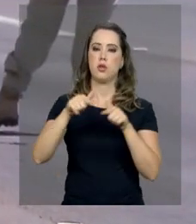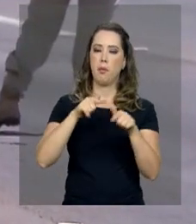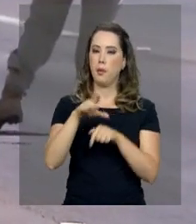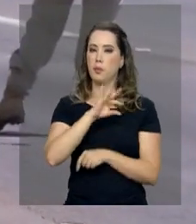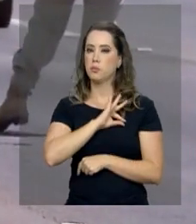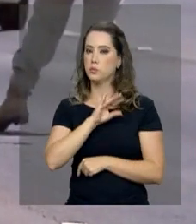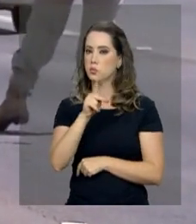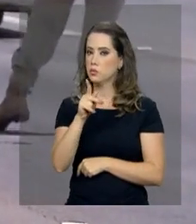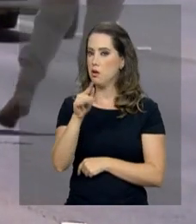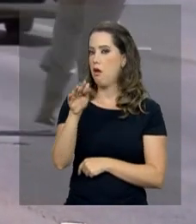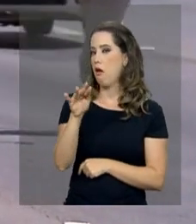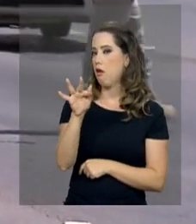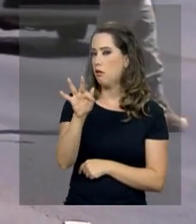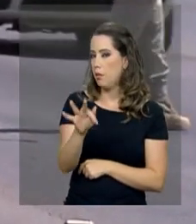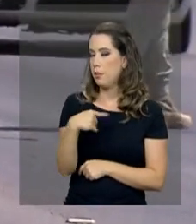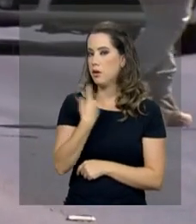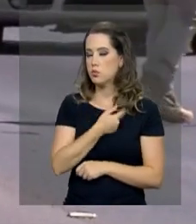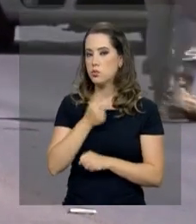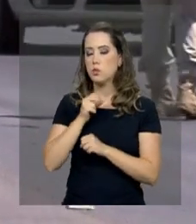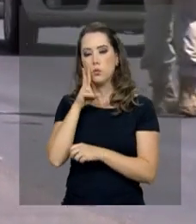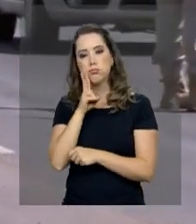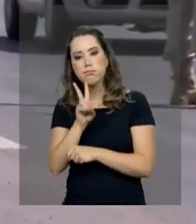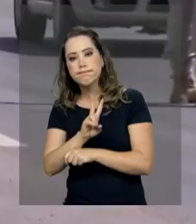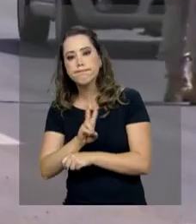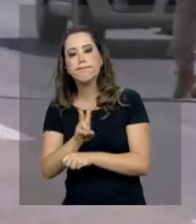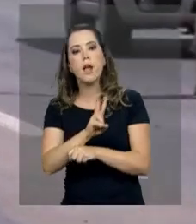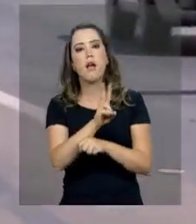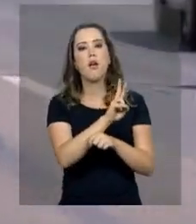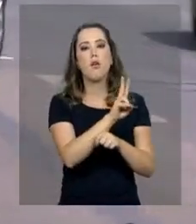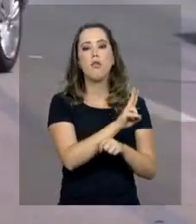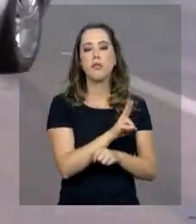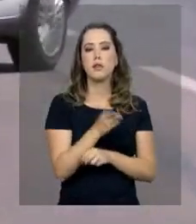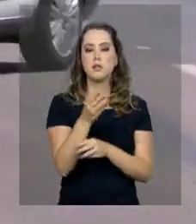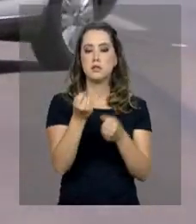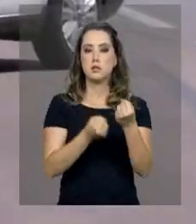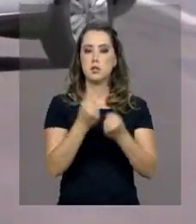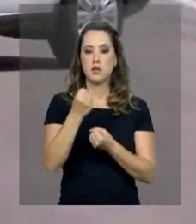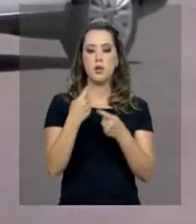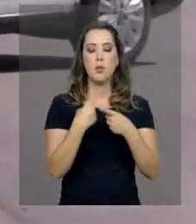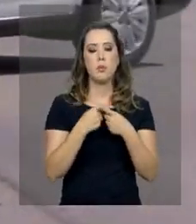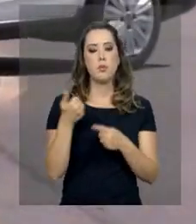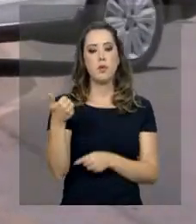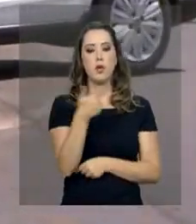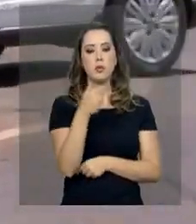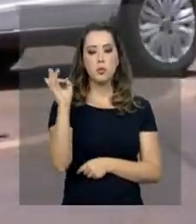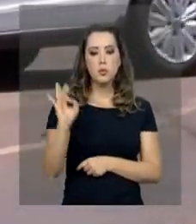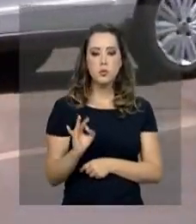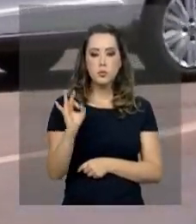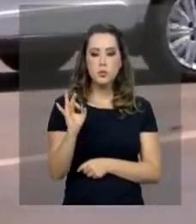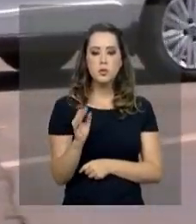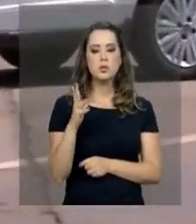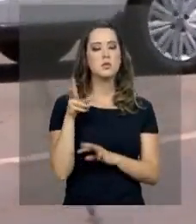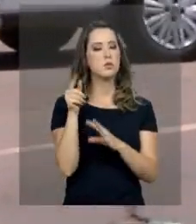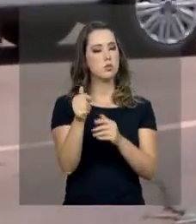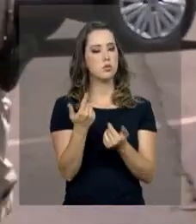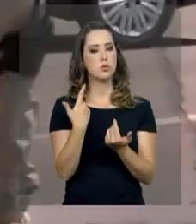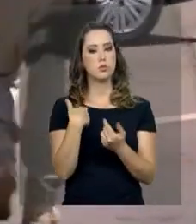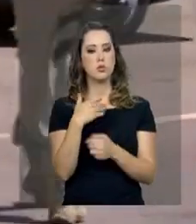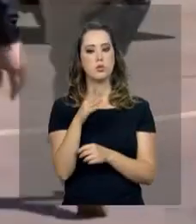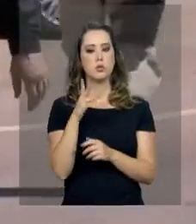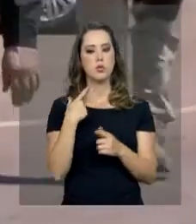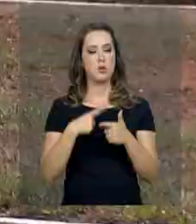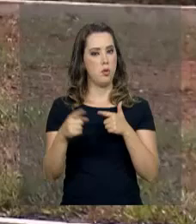orientar, possa fiscalizar as condições dos veículos, porque eles são 12% de total desses acidentes. Mas